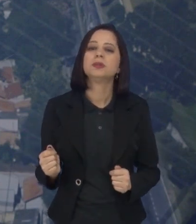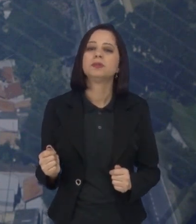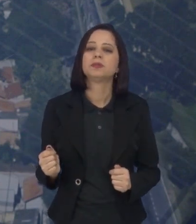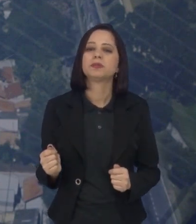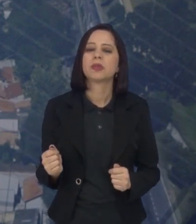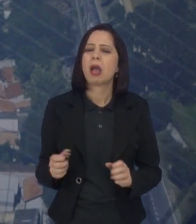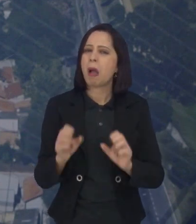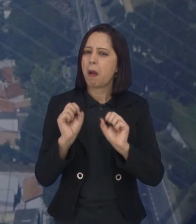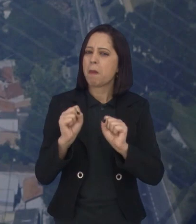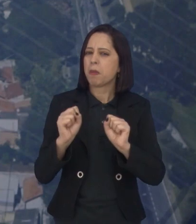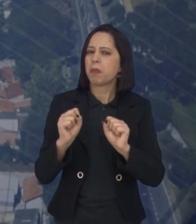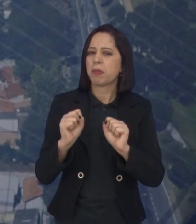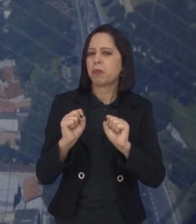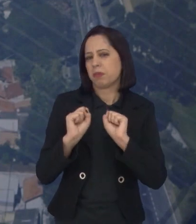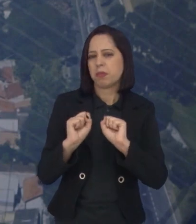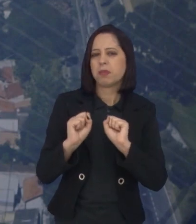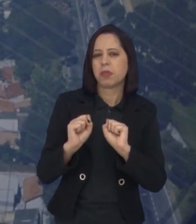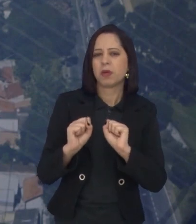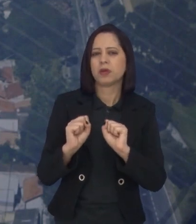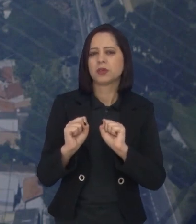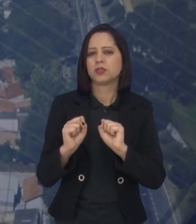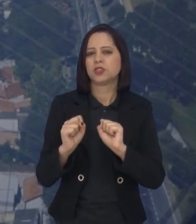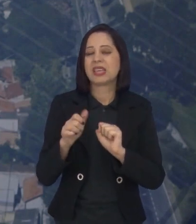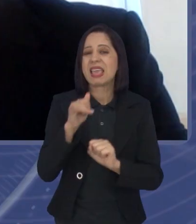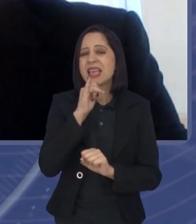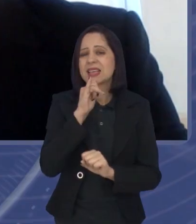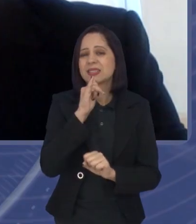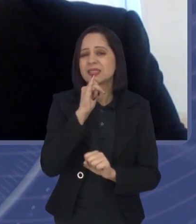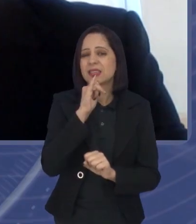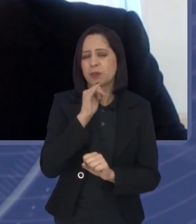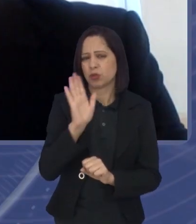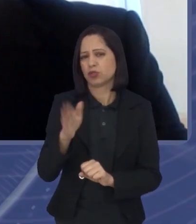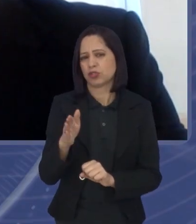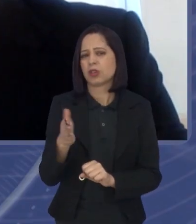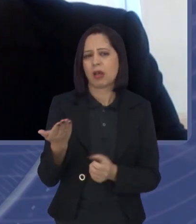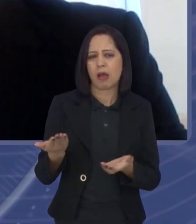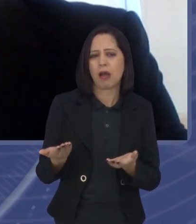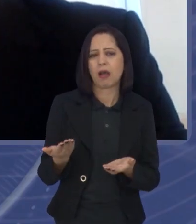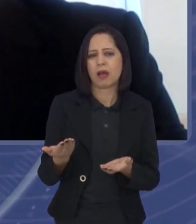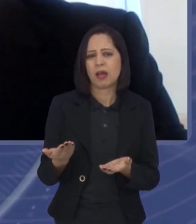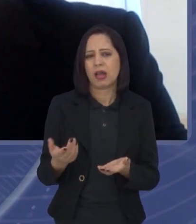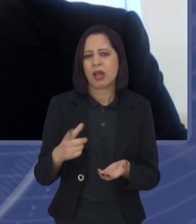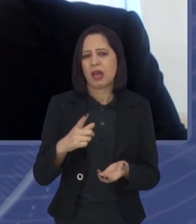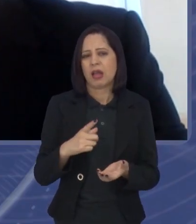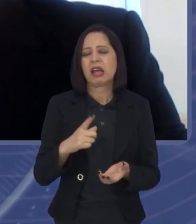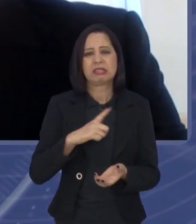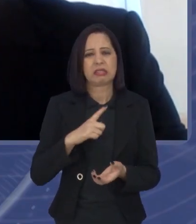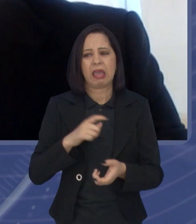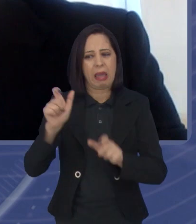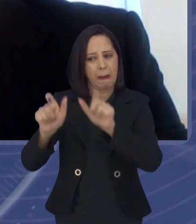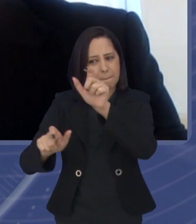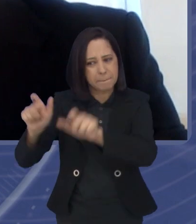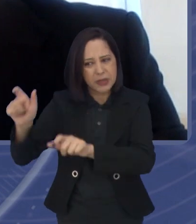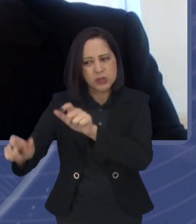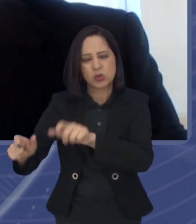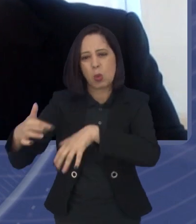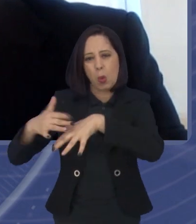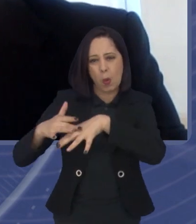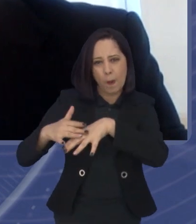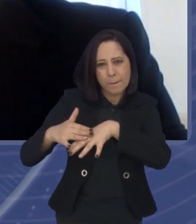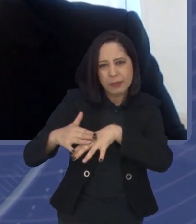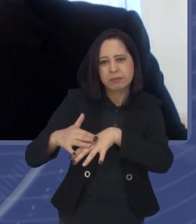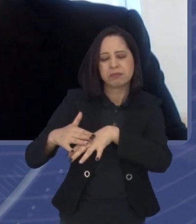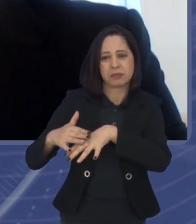caso, você pode citar, dar algum exemplo para a gente. Você já teve pessoas, pacientes que te procuraram para